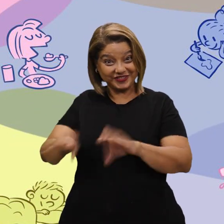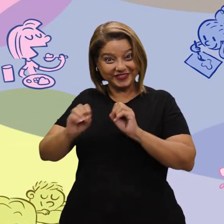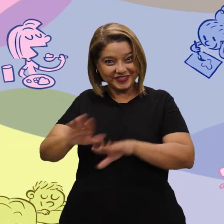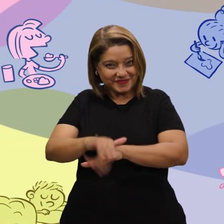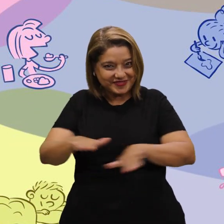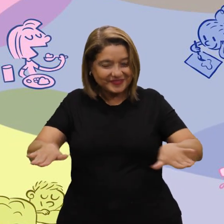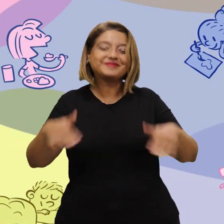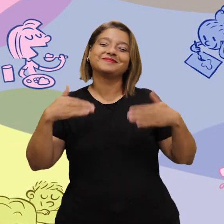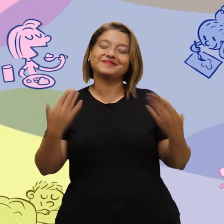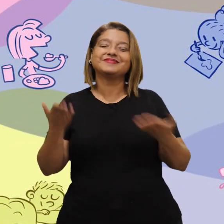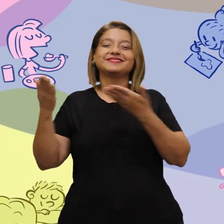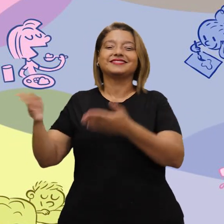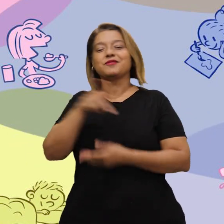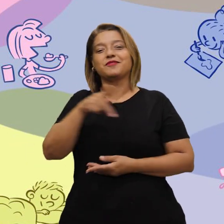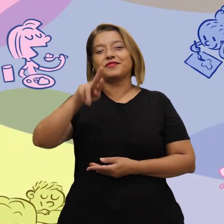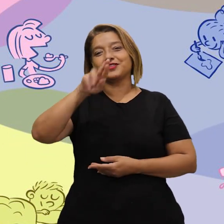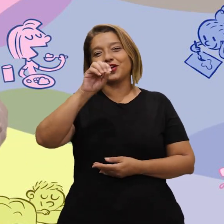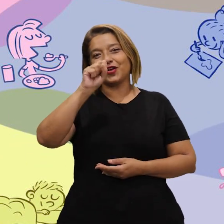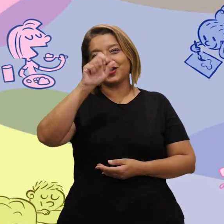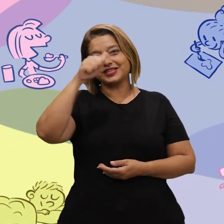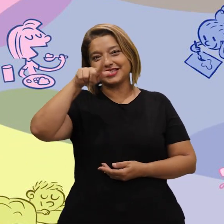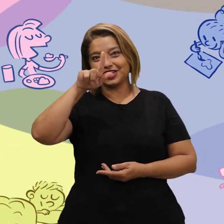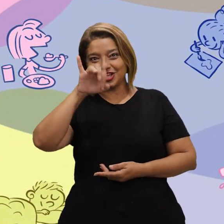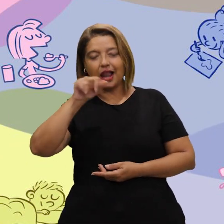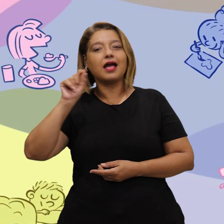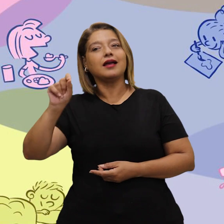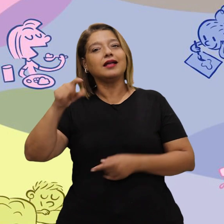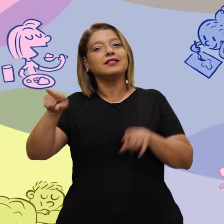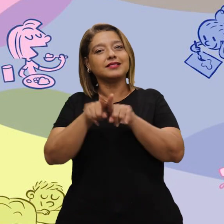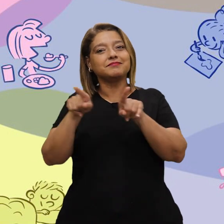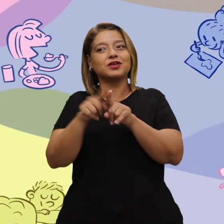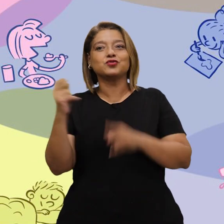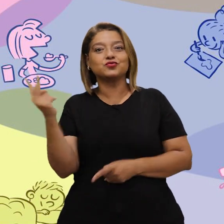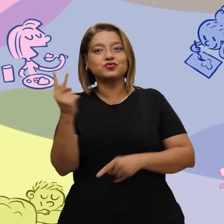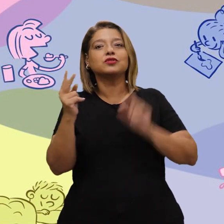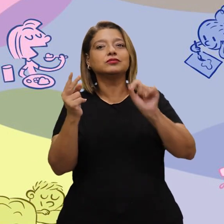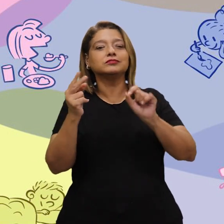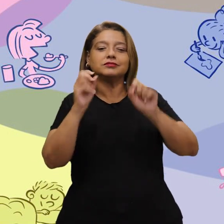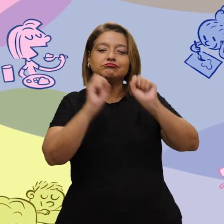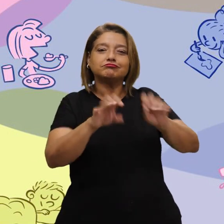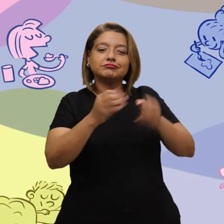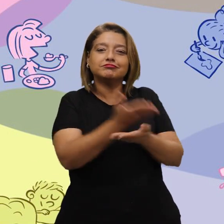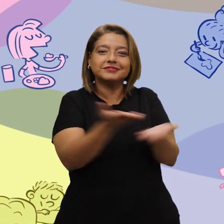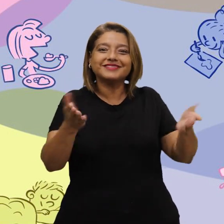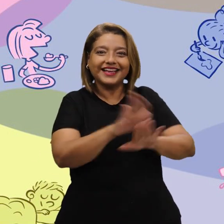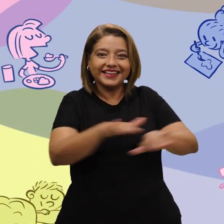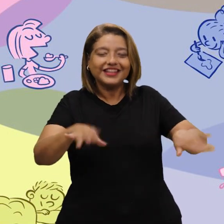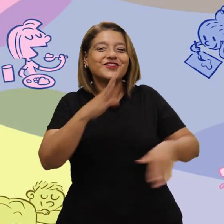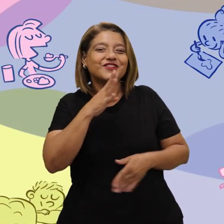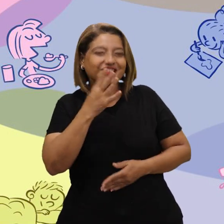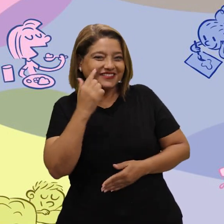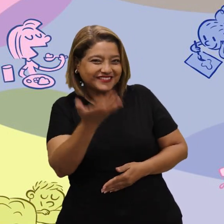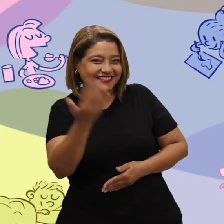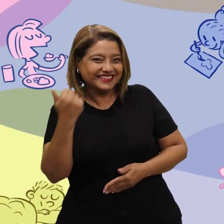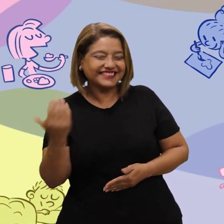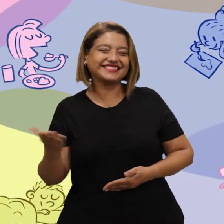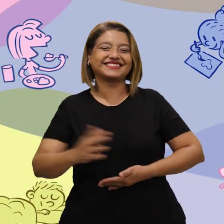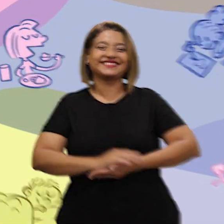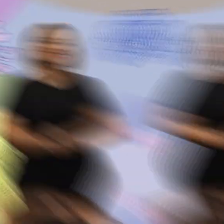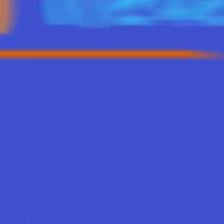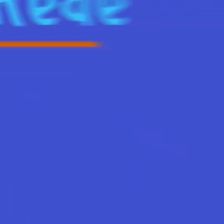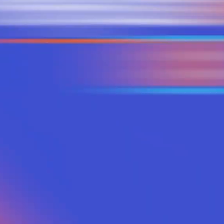Bem, é isso que a professora Rosângela e seu auxiliar cristiano proporcionaram às crianças. Vamos conhecer?